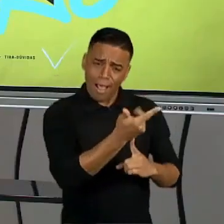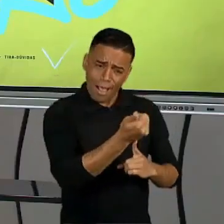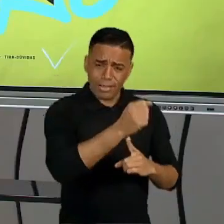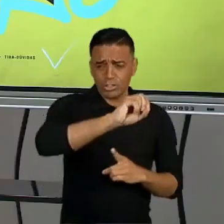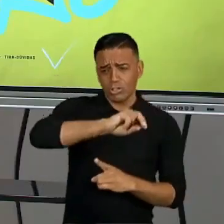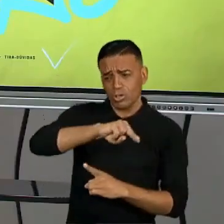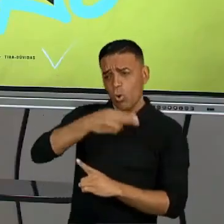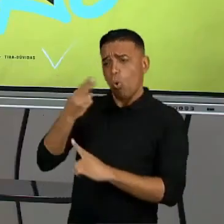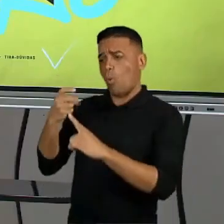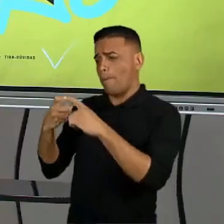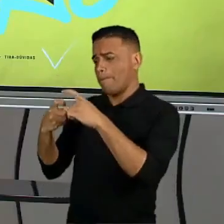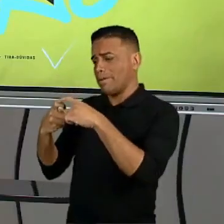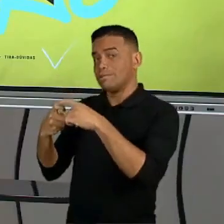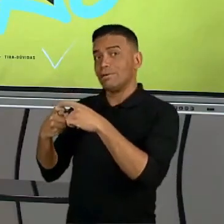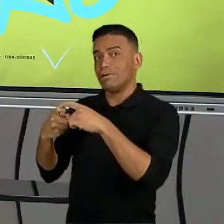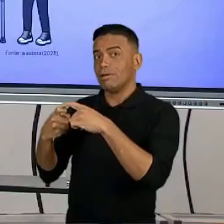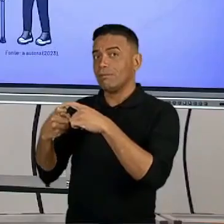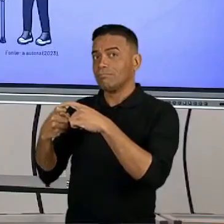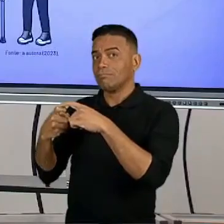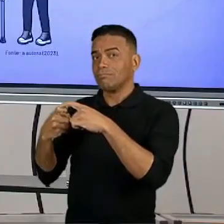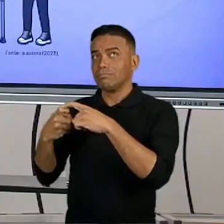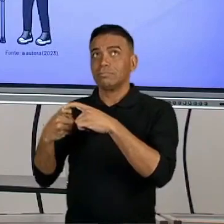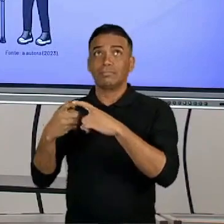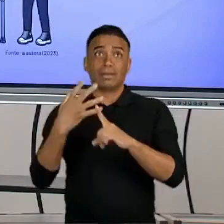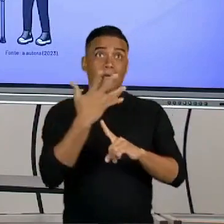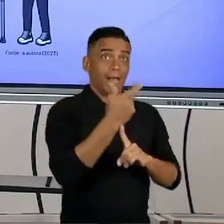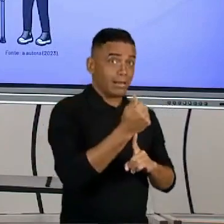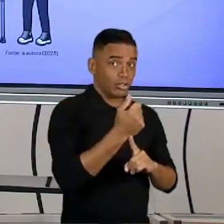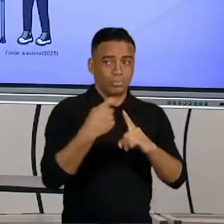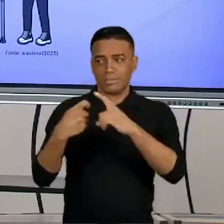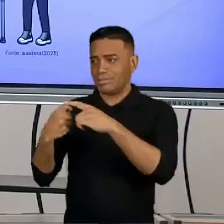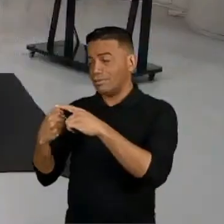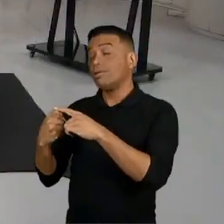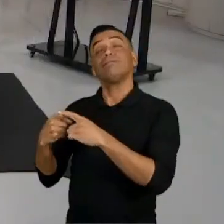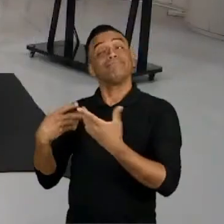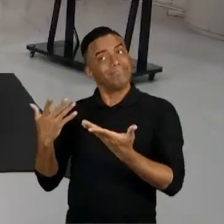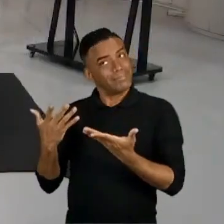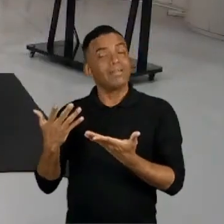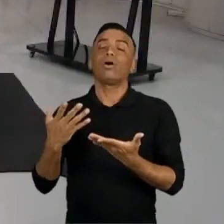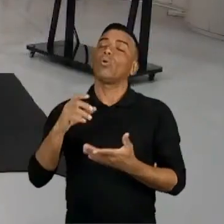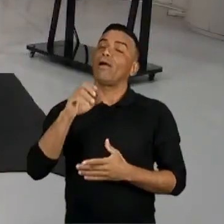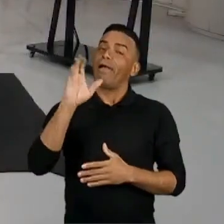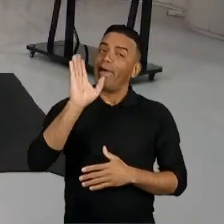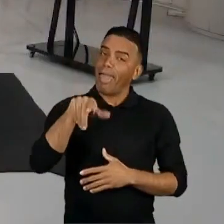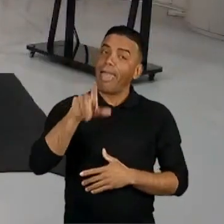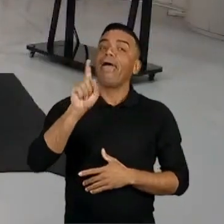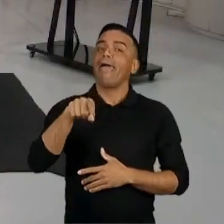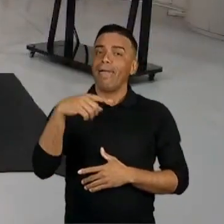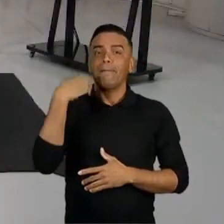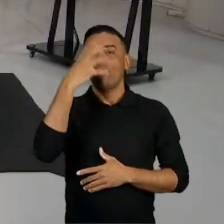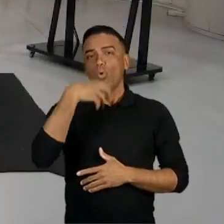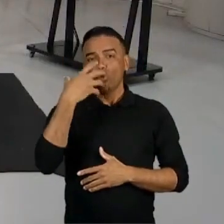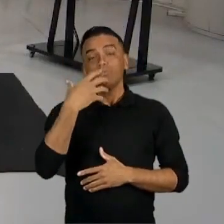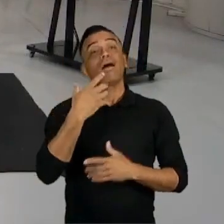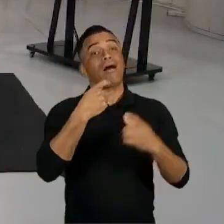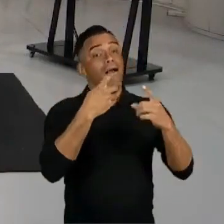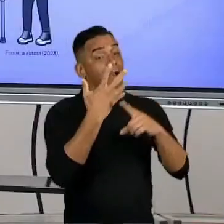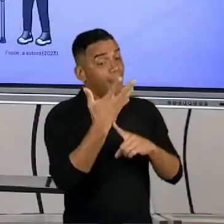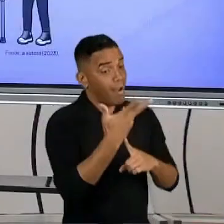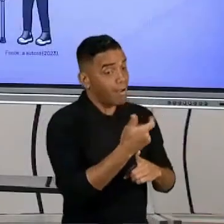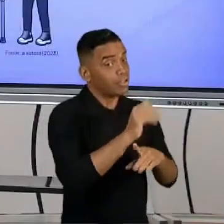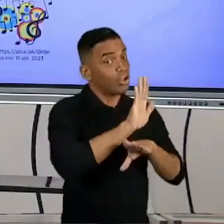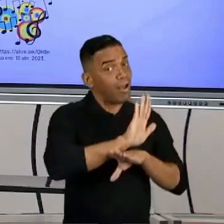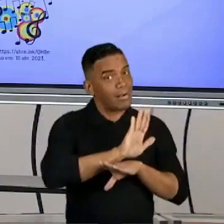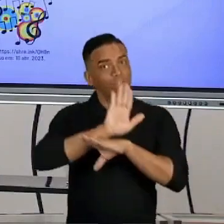É arte. É medicina? Arte. É arte. É uma arte que favorece a medicina. Certo?